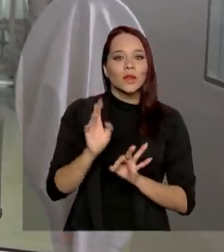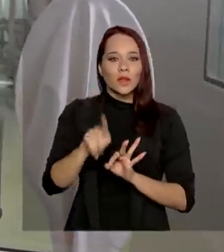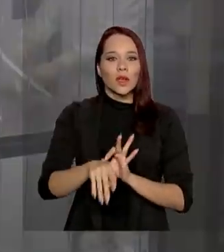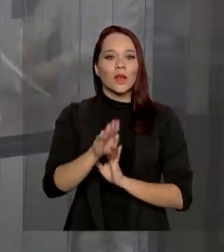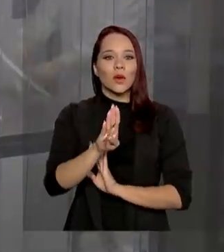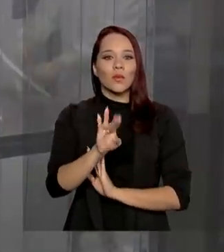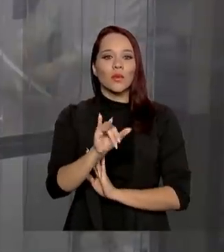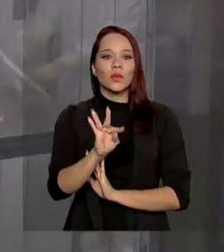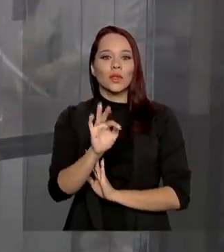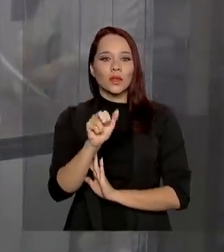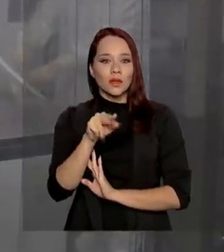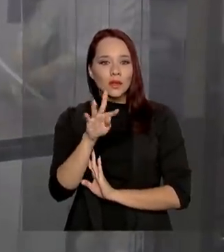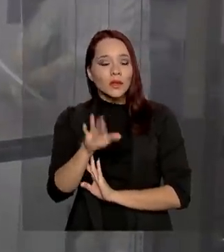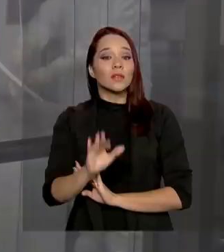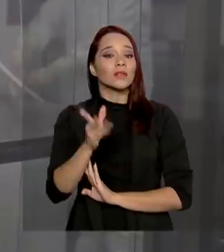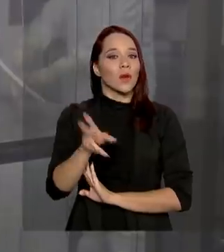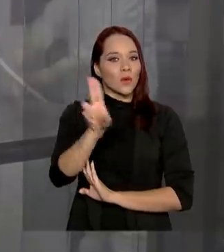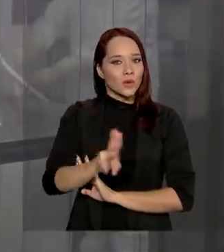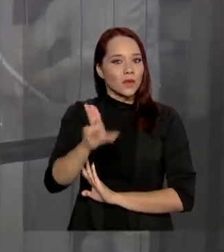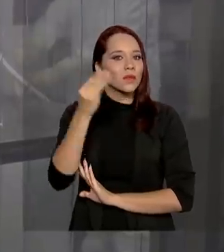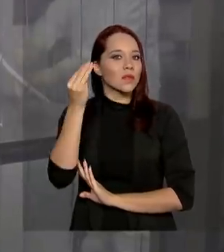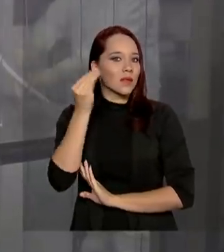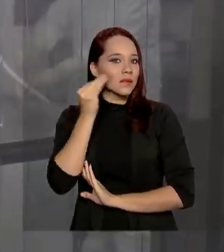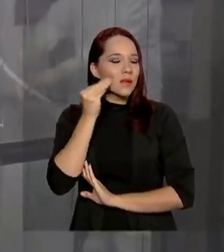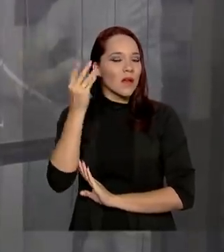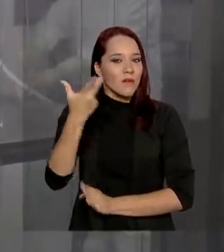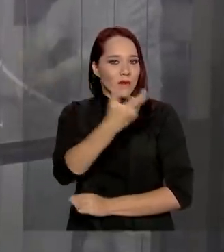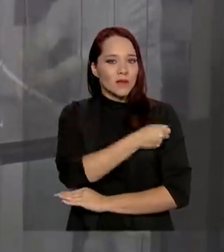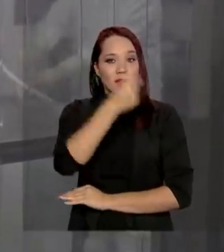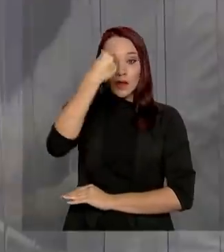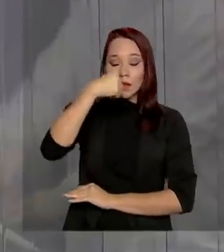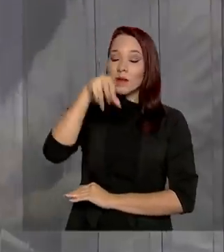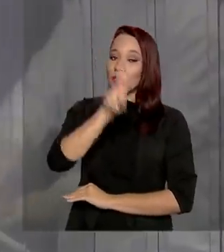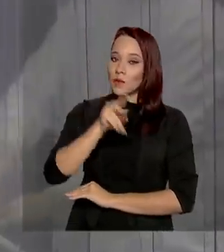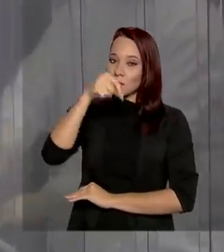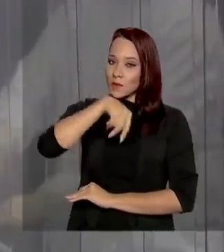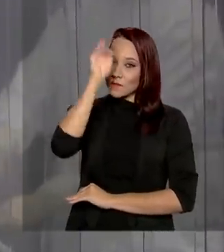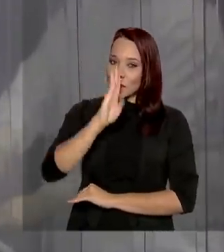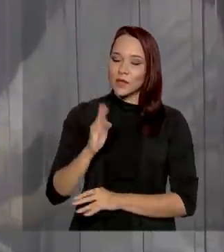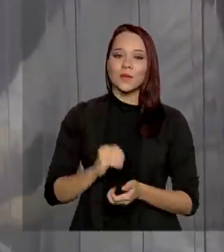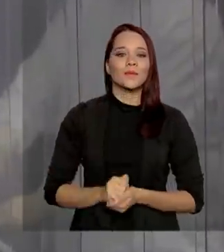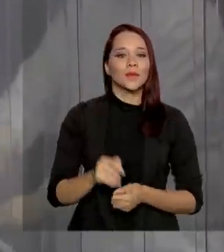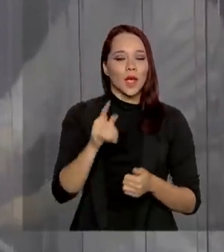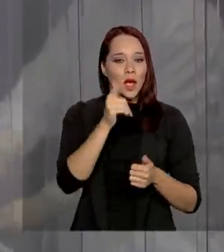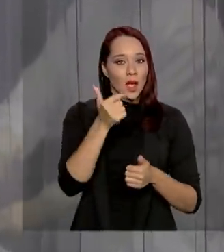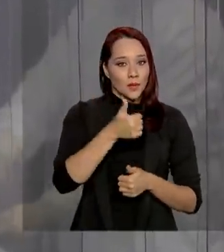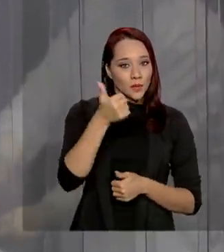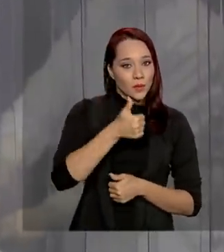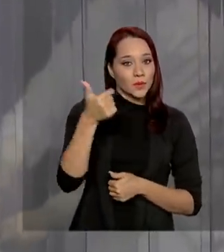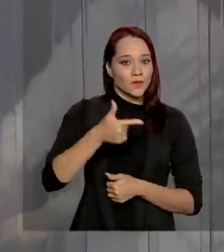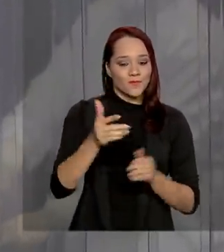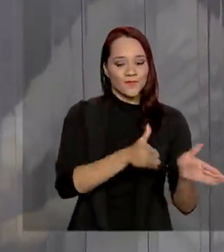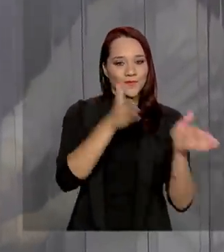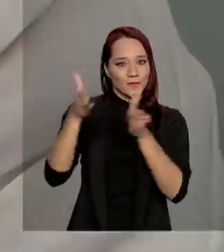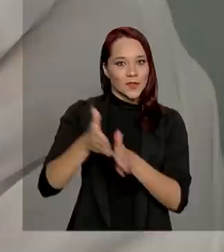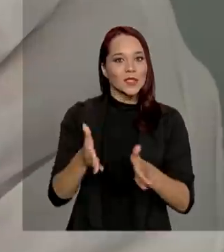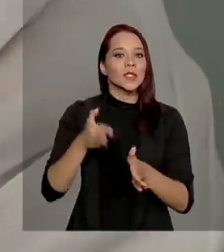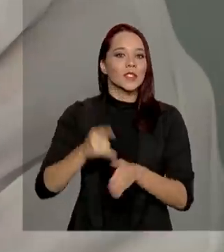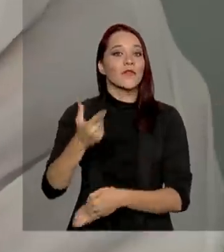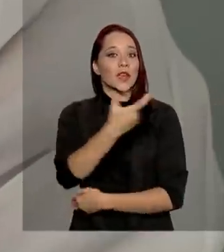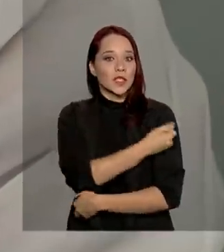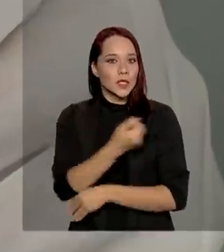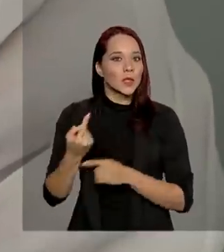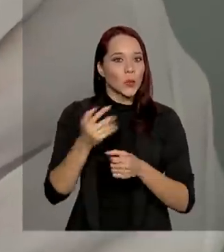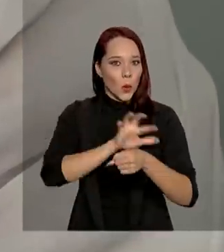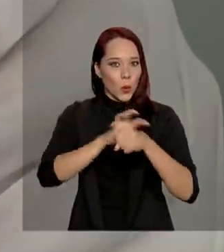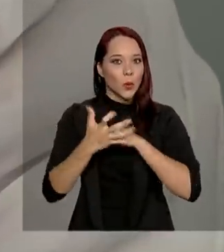Butantan, já usados para testar a vacina da gripe em uso no Brasil. As duas primeiras fases de testes da Coronavac foram